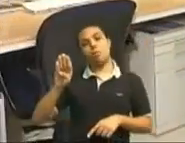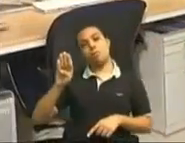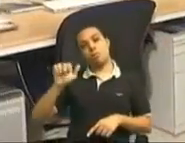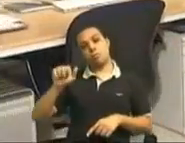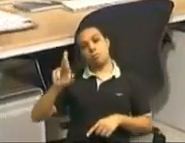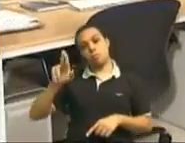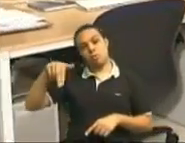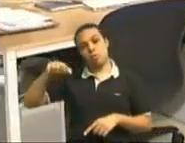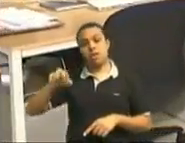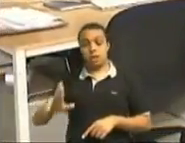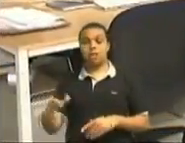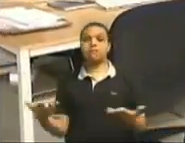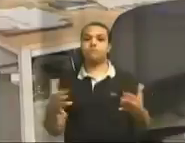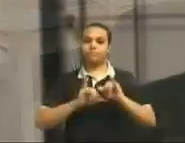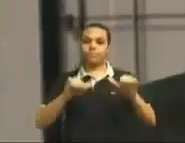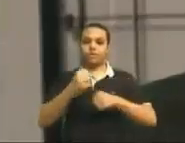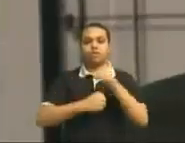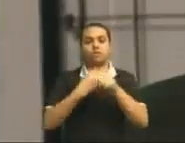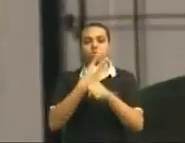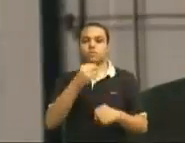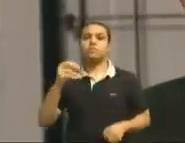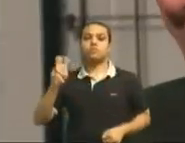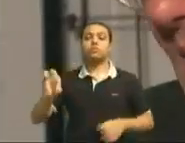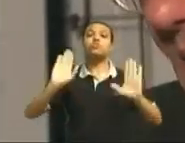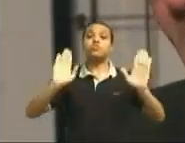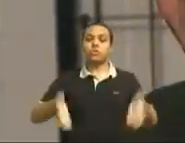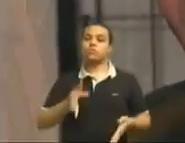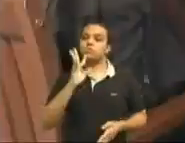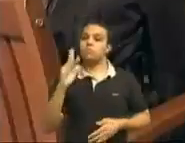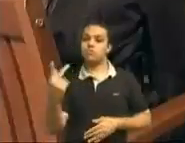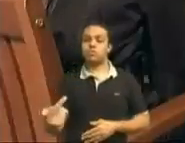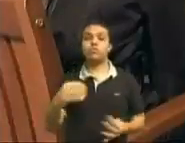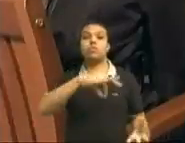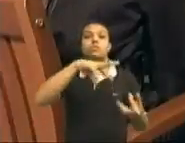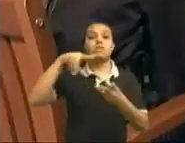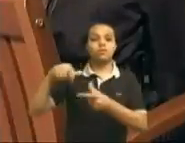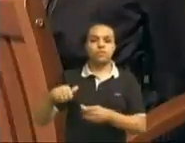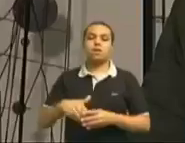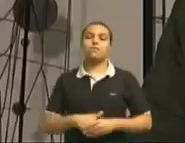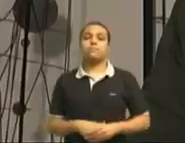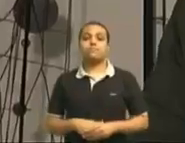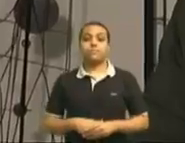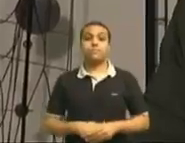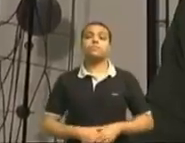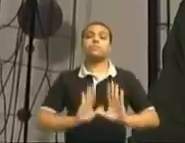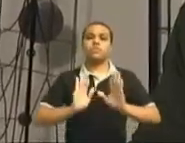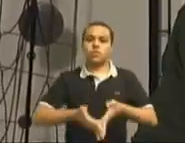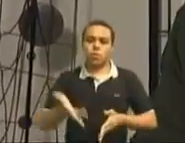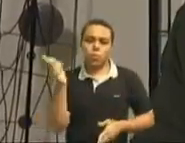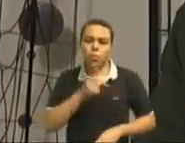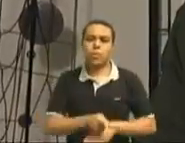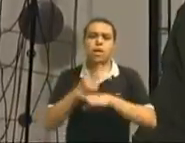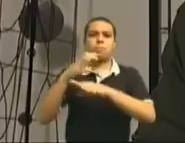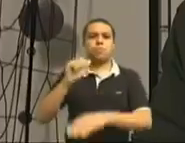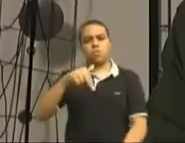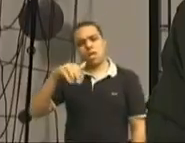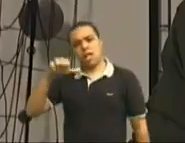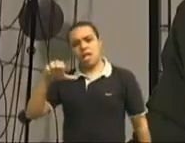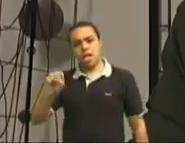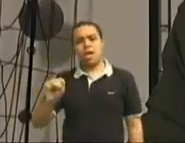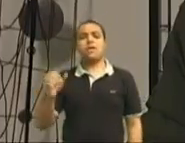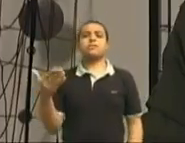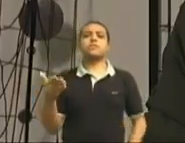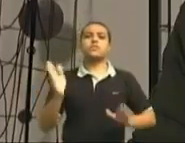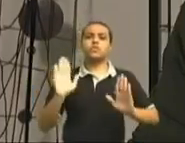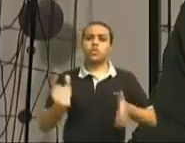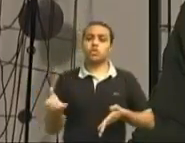Acatu, esta peça publicitária de 2005 teve reconhecimento internacional. Ele ganhou Cannes, Clube de Criação, fez